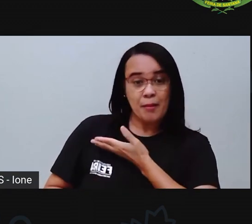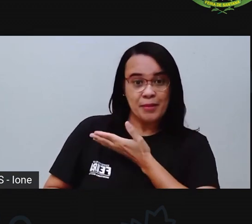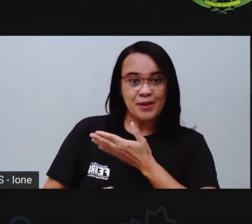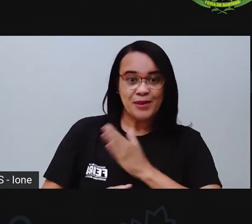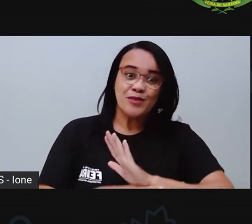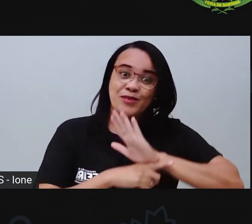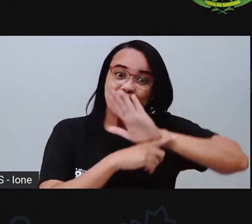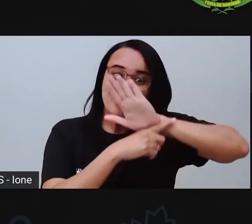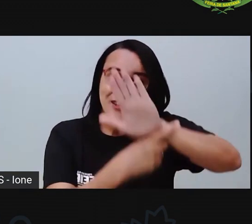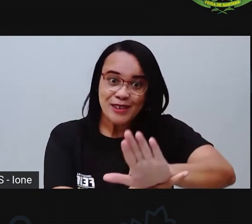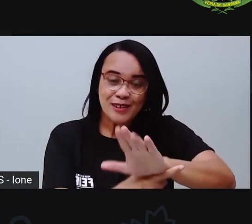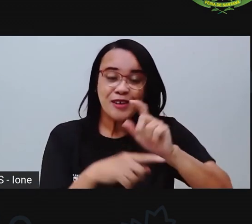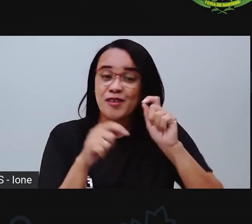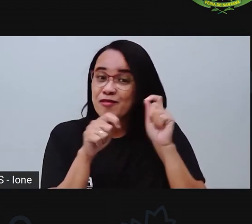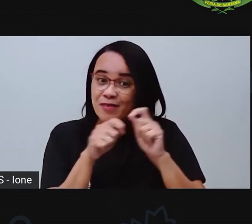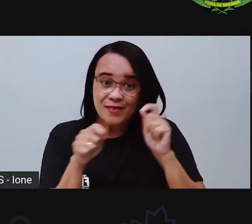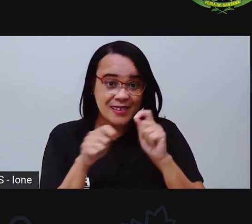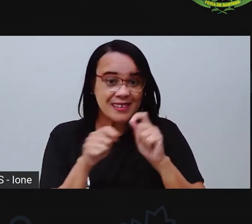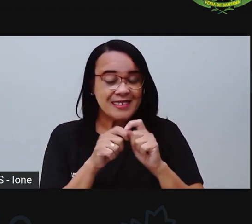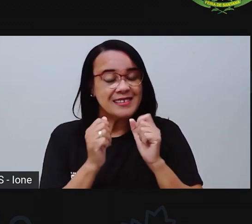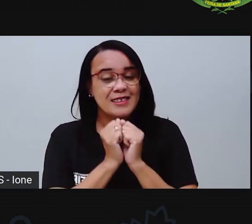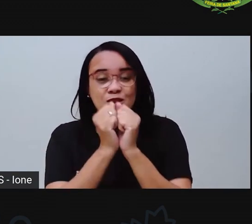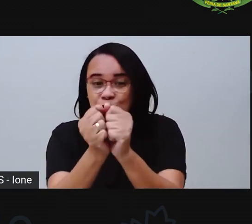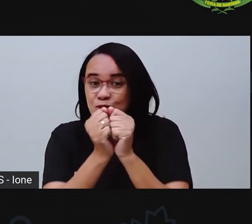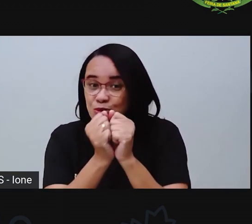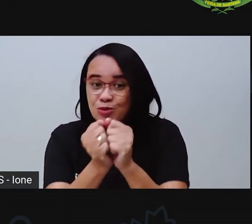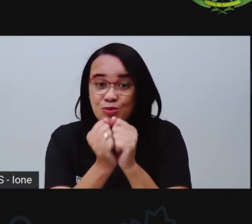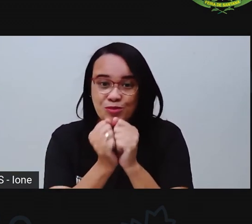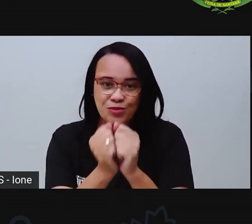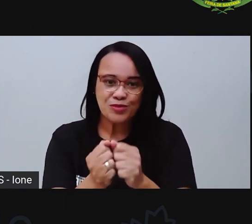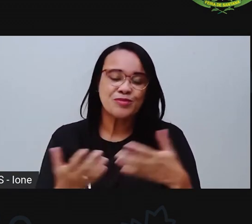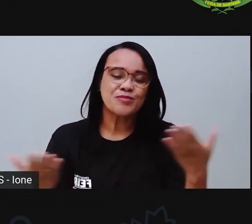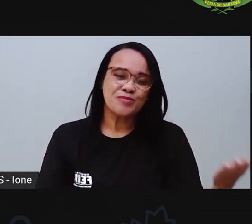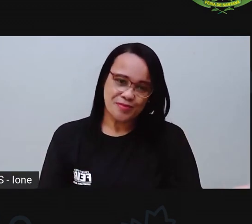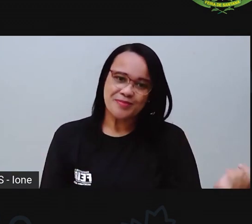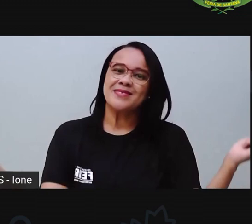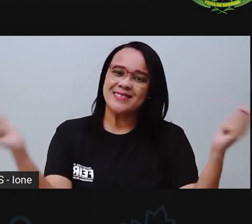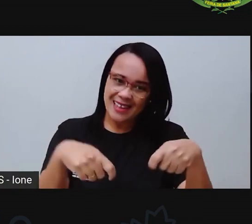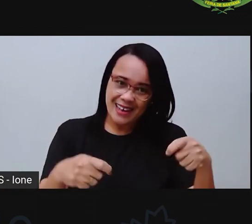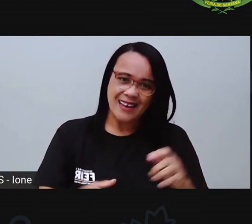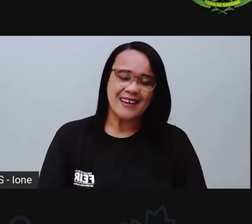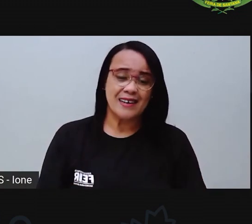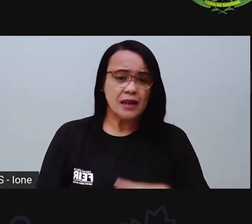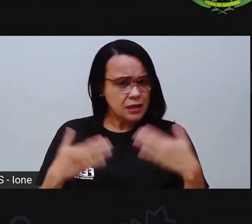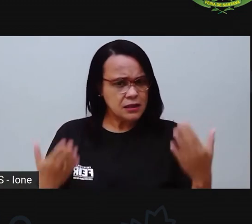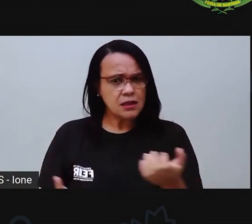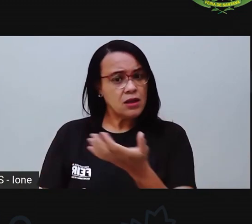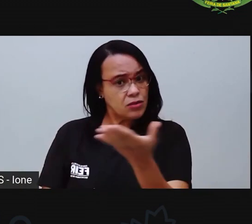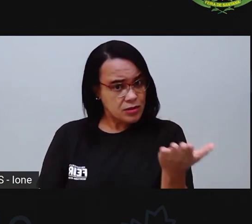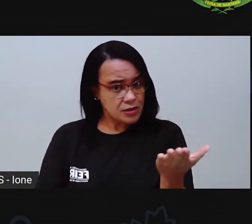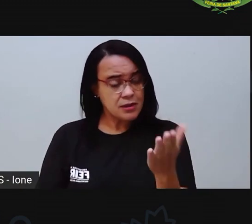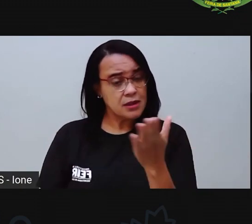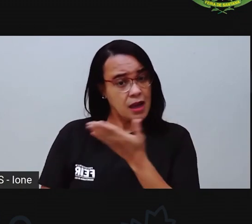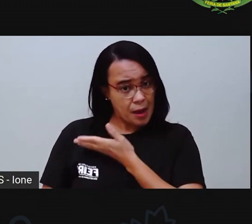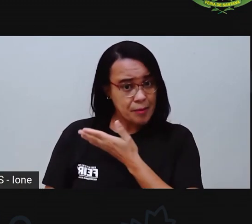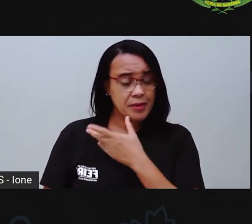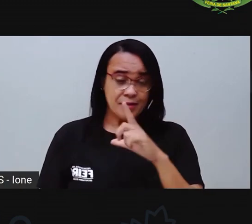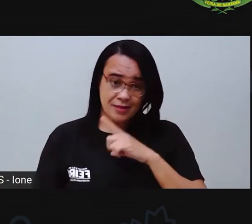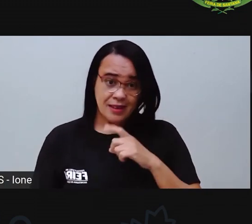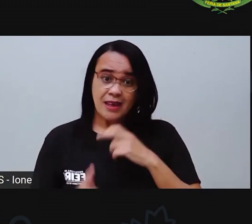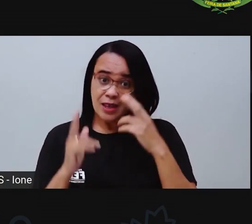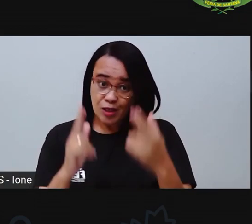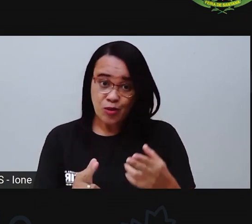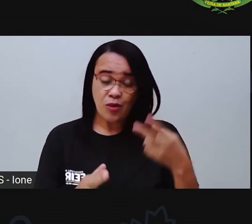realizar. E você tem amigos como a Centopeia? Conta aí pra pró. Seus amigos te ajudam